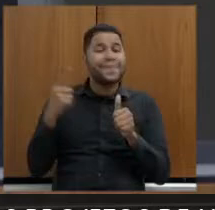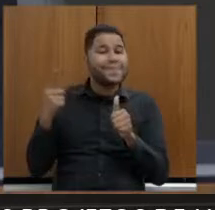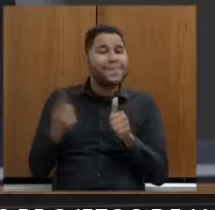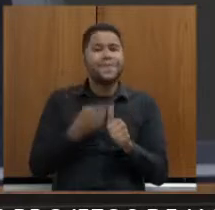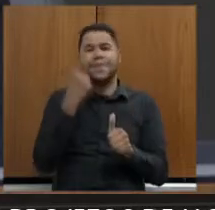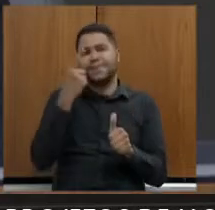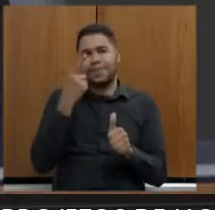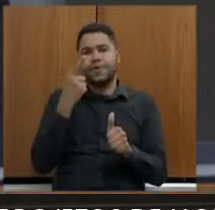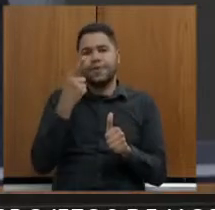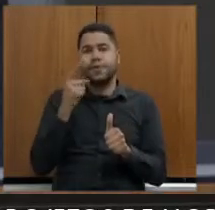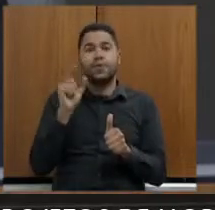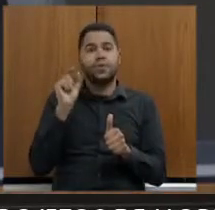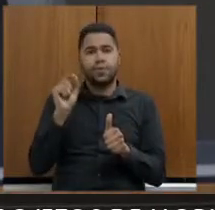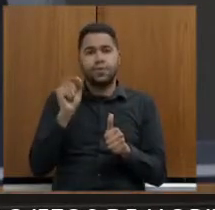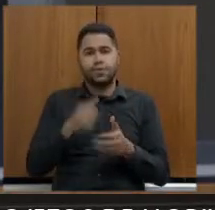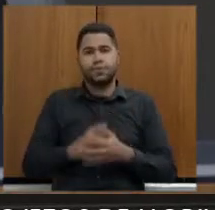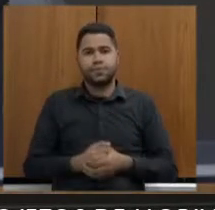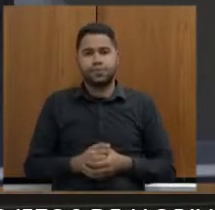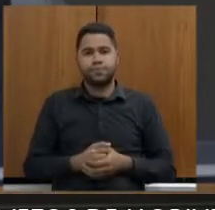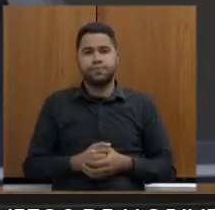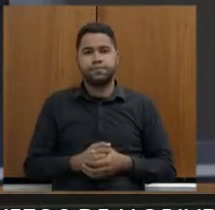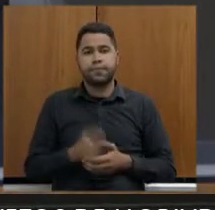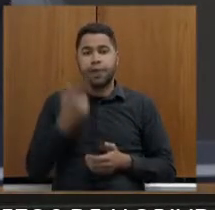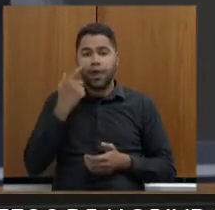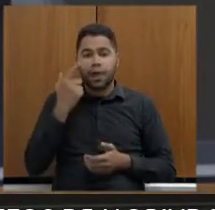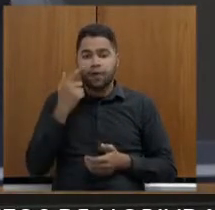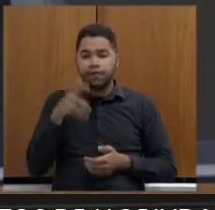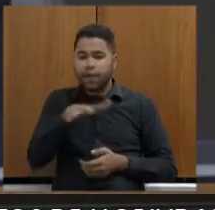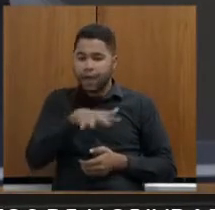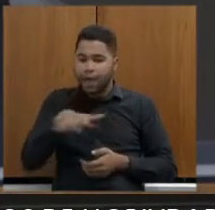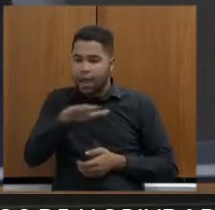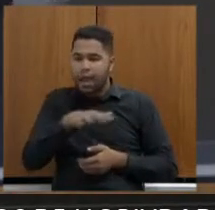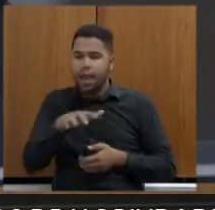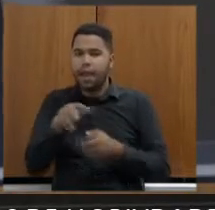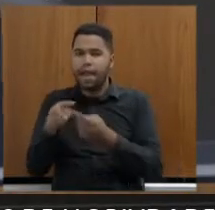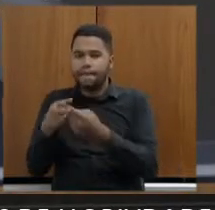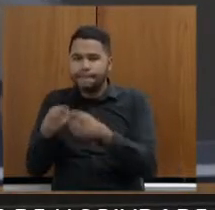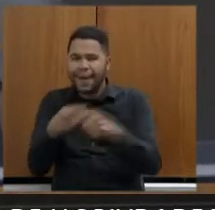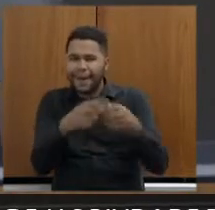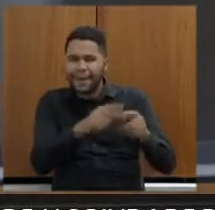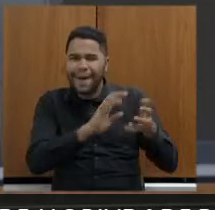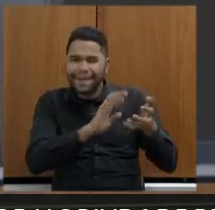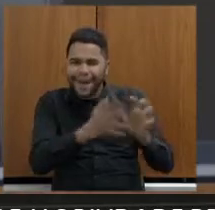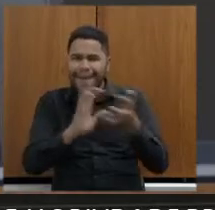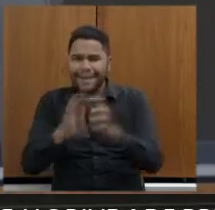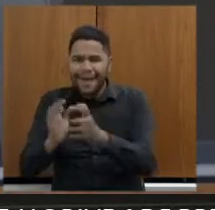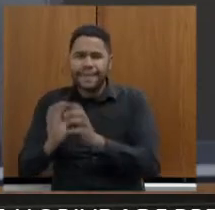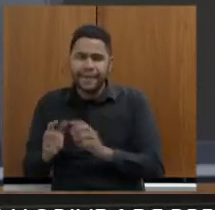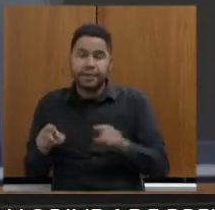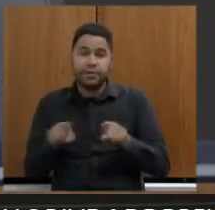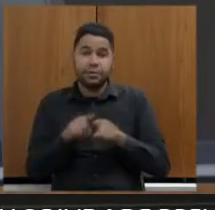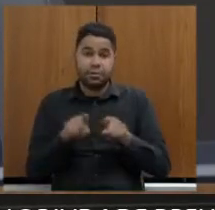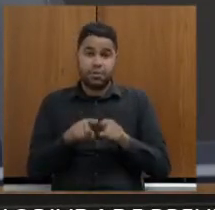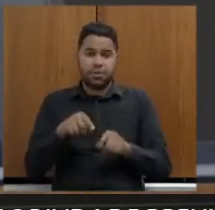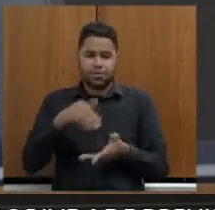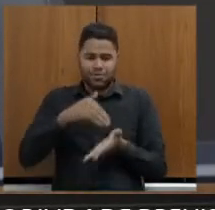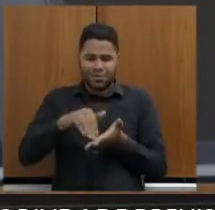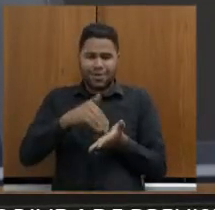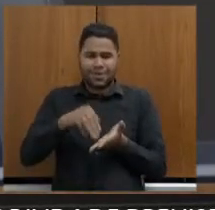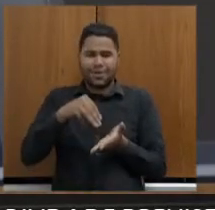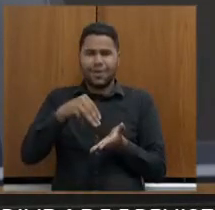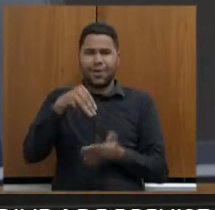do termo de reparação, reparar a região atingida. Mas, como disse muito bem o nosso secretário Fernando